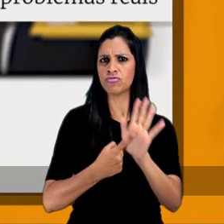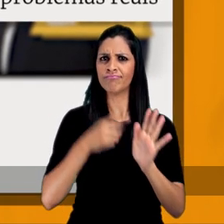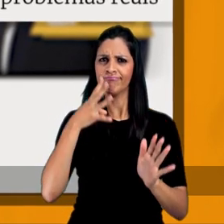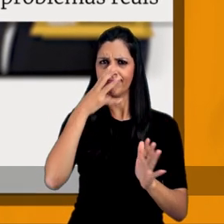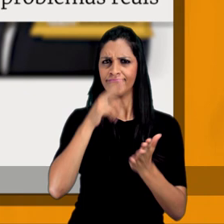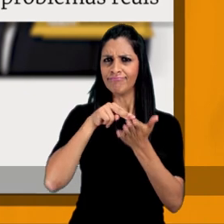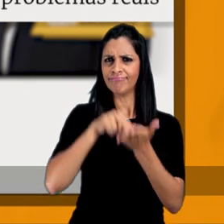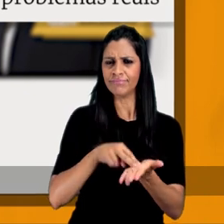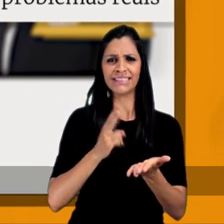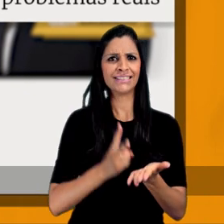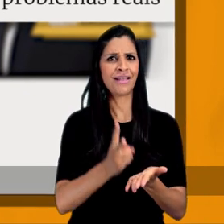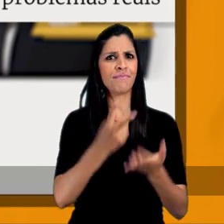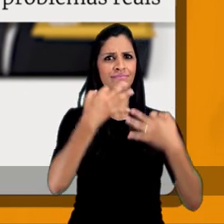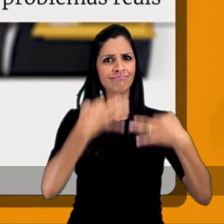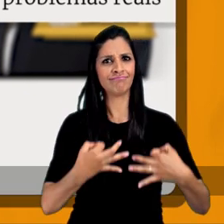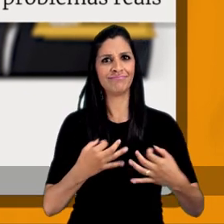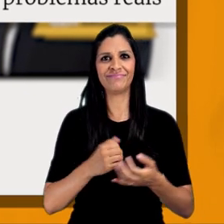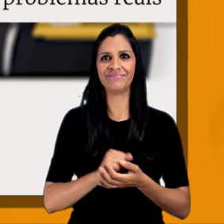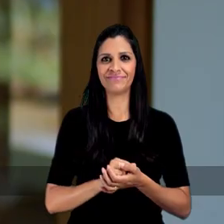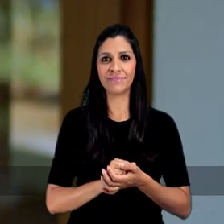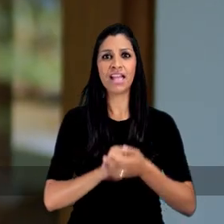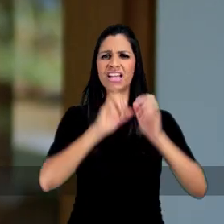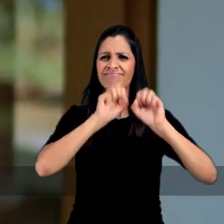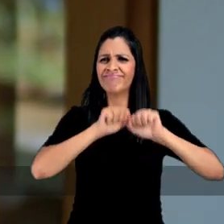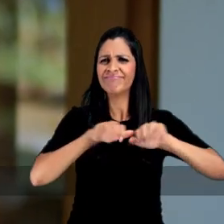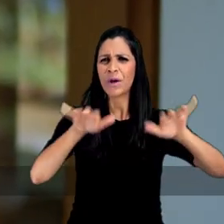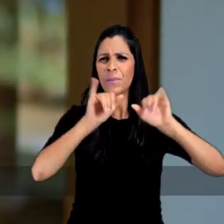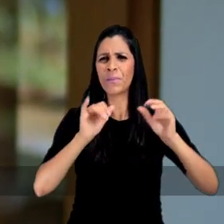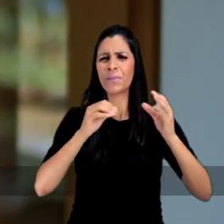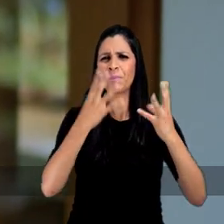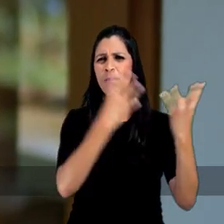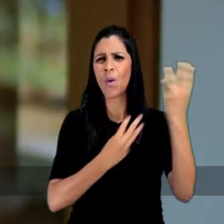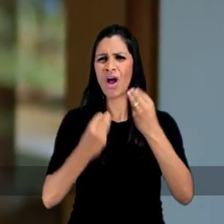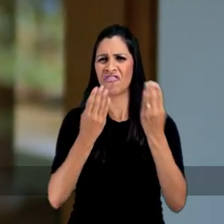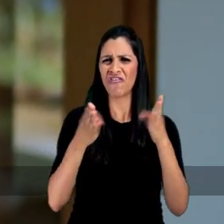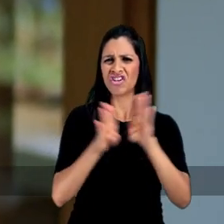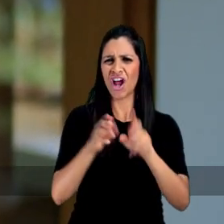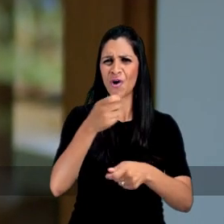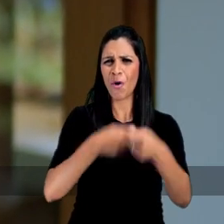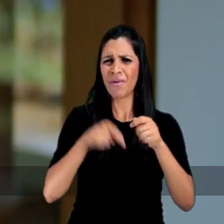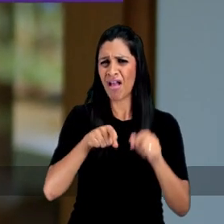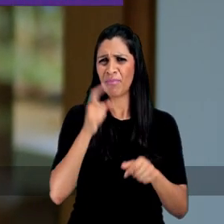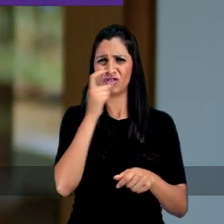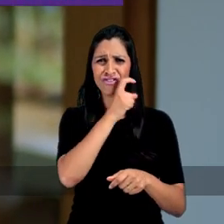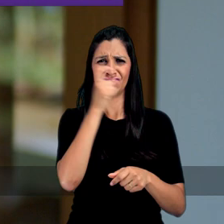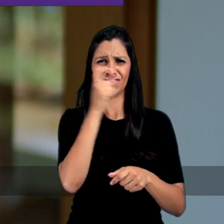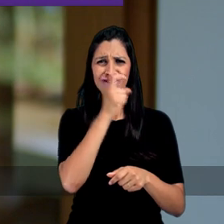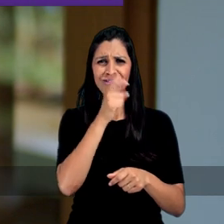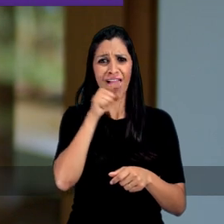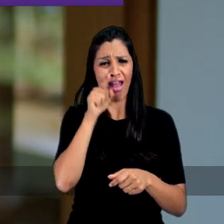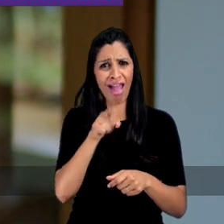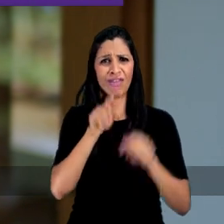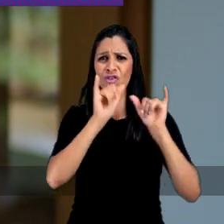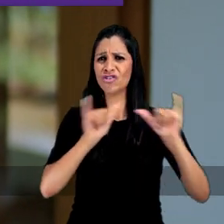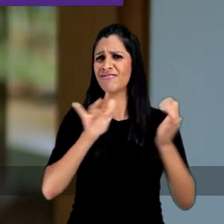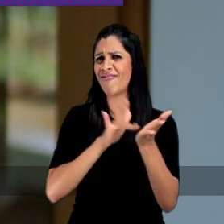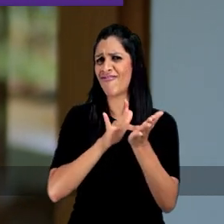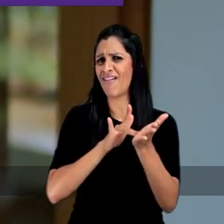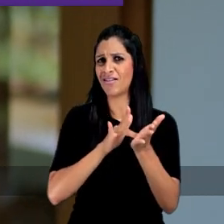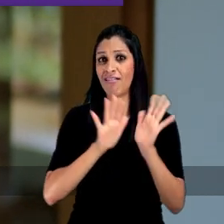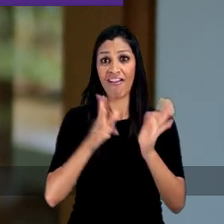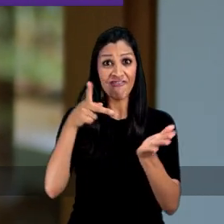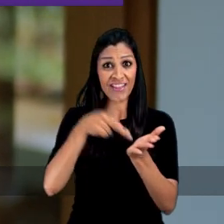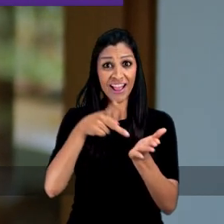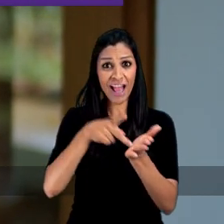reagiu com firmeza, sem perder a serenidade. Estão espalhando um boato de que vamos fechar o comércio. É uma mentira. Mais uma